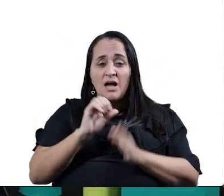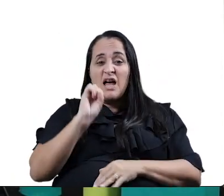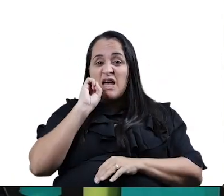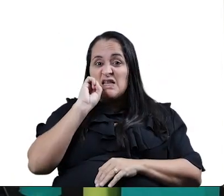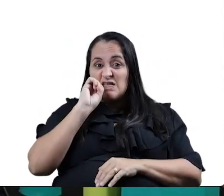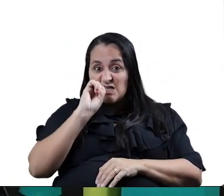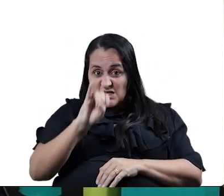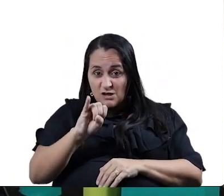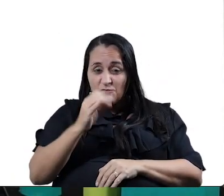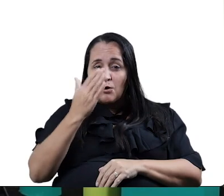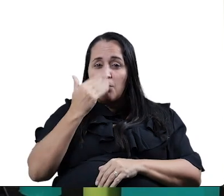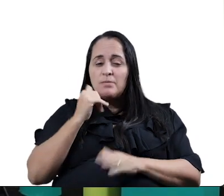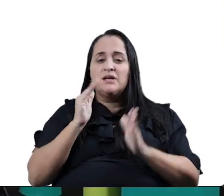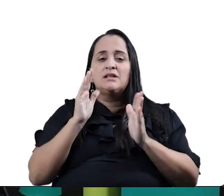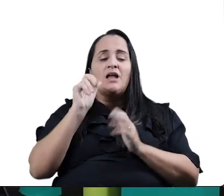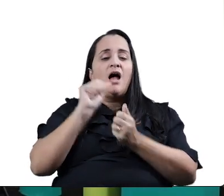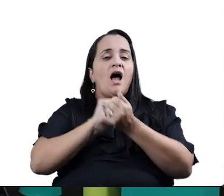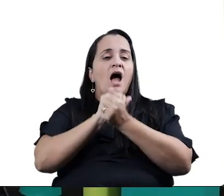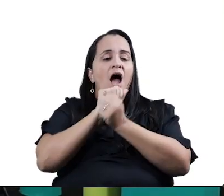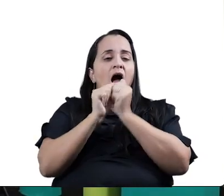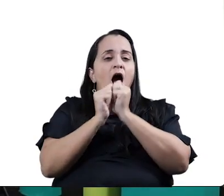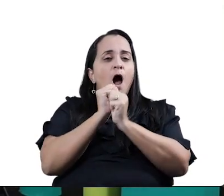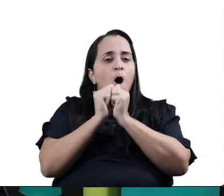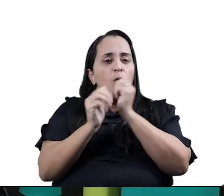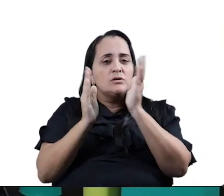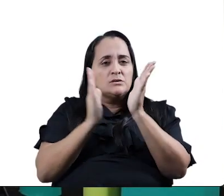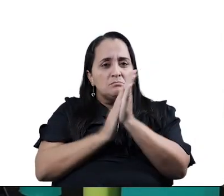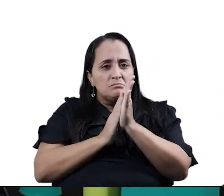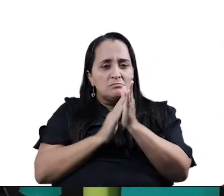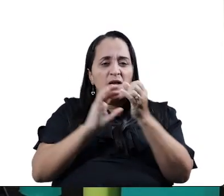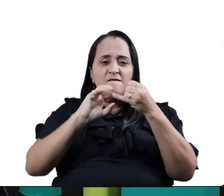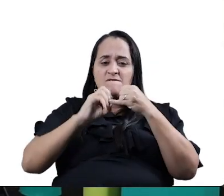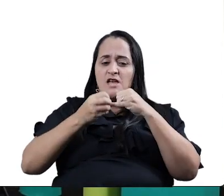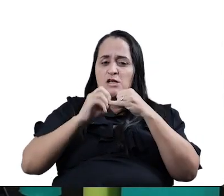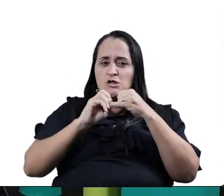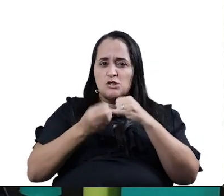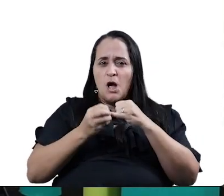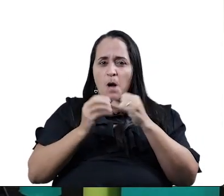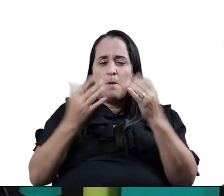comida. Arroz. Feijão.